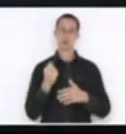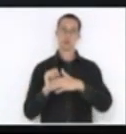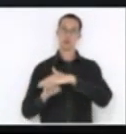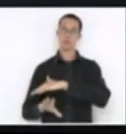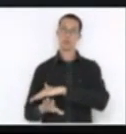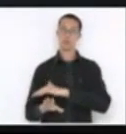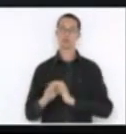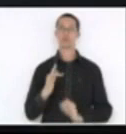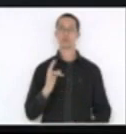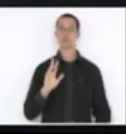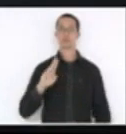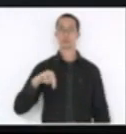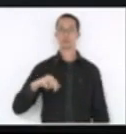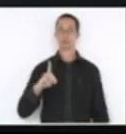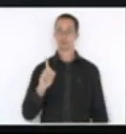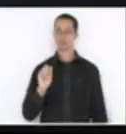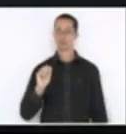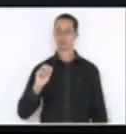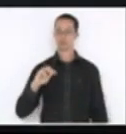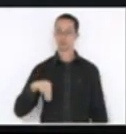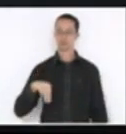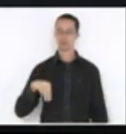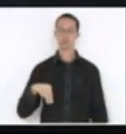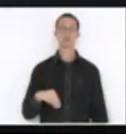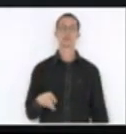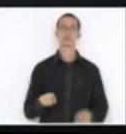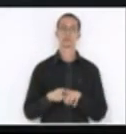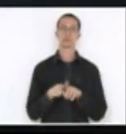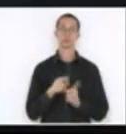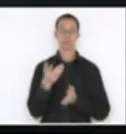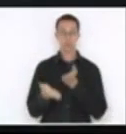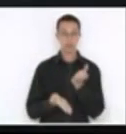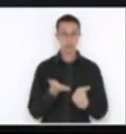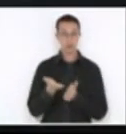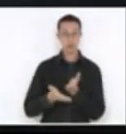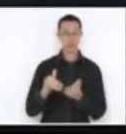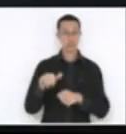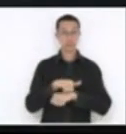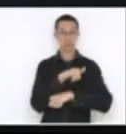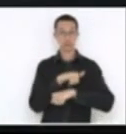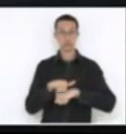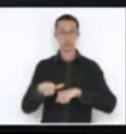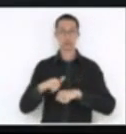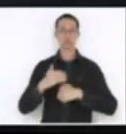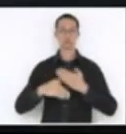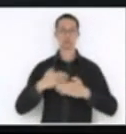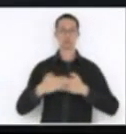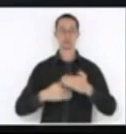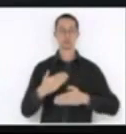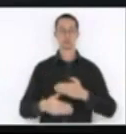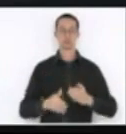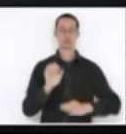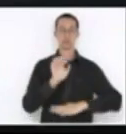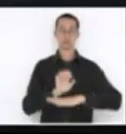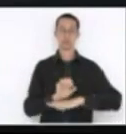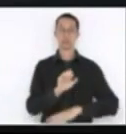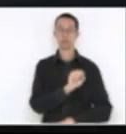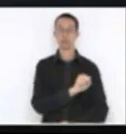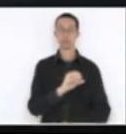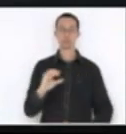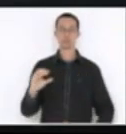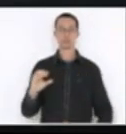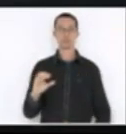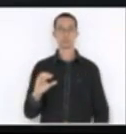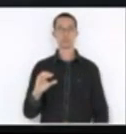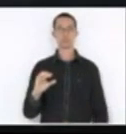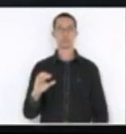FUNDAM, e para atendimento a projetos estratégicos para o desenvolvimento do Estado de Santa Catarina, que